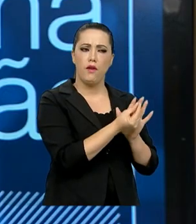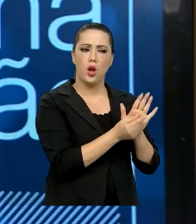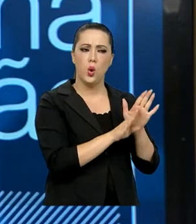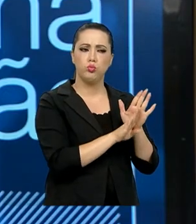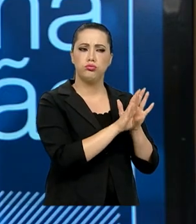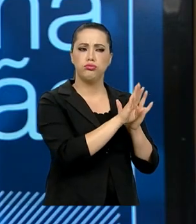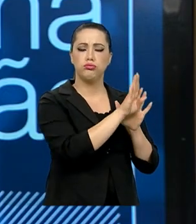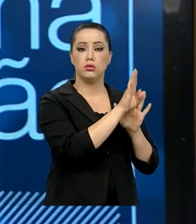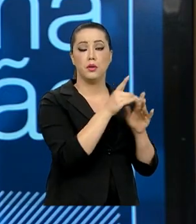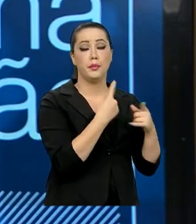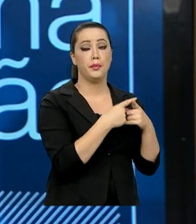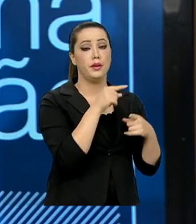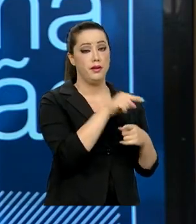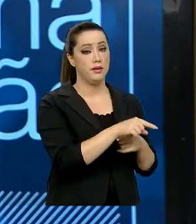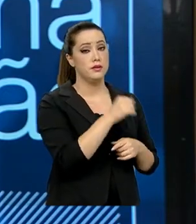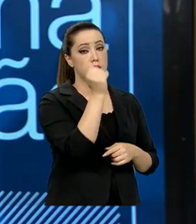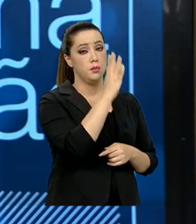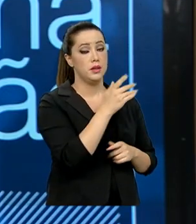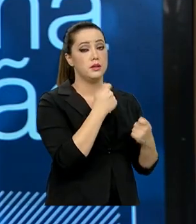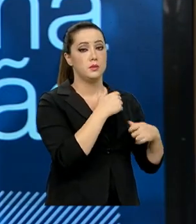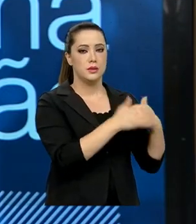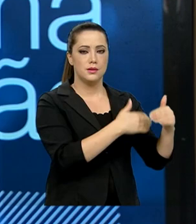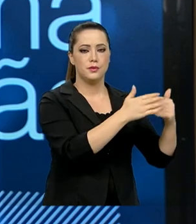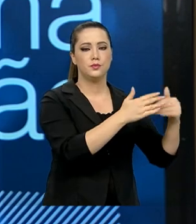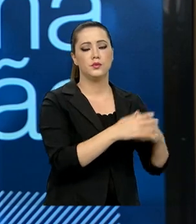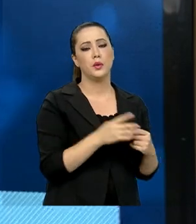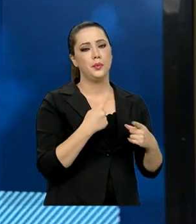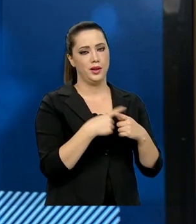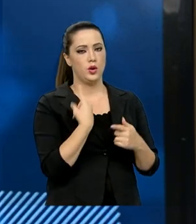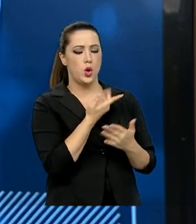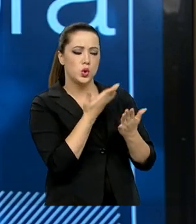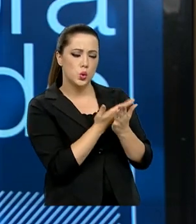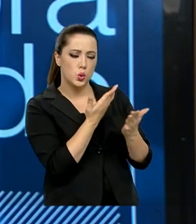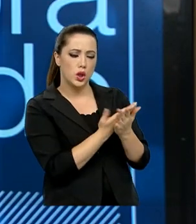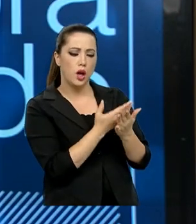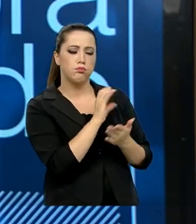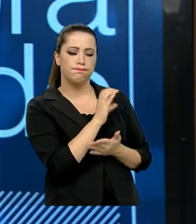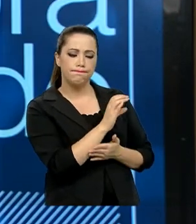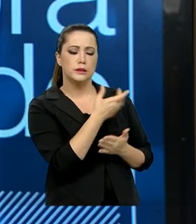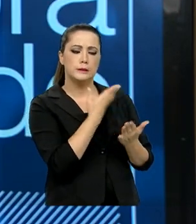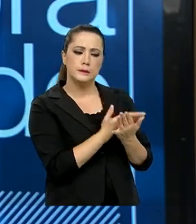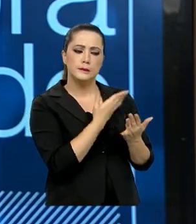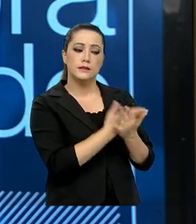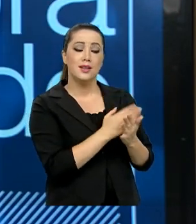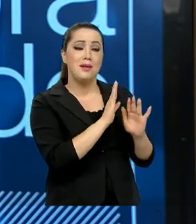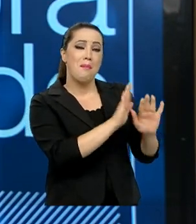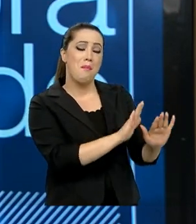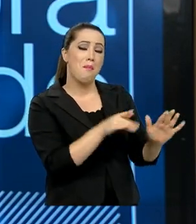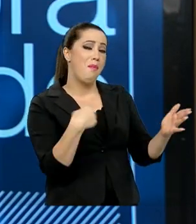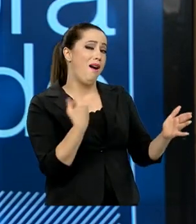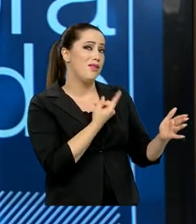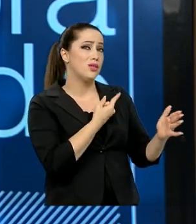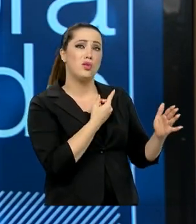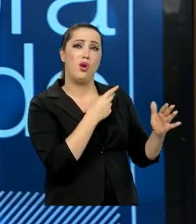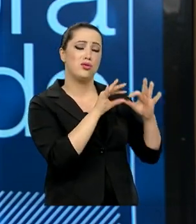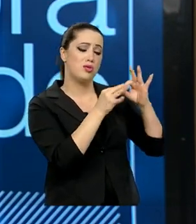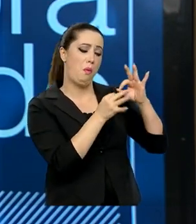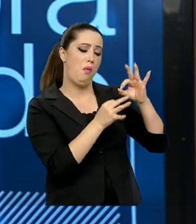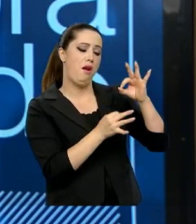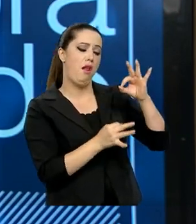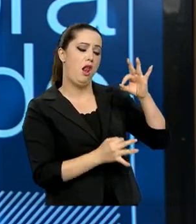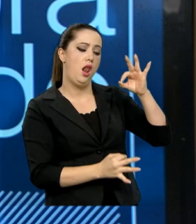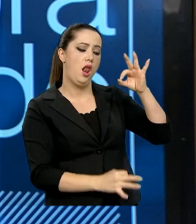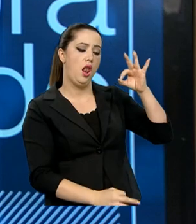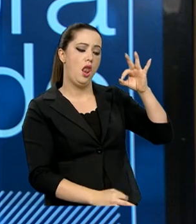avançar. Por quê? Porque produzimos conhecimento, mas estamos no 66º lugar no